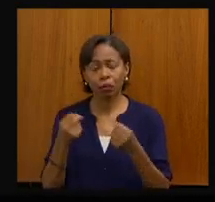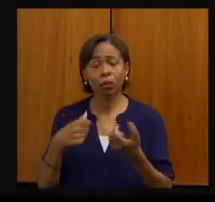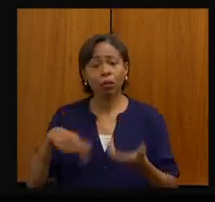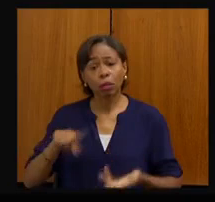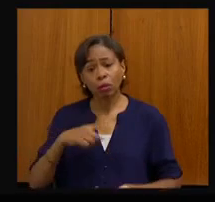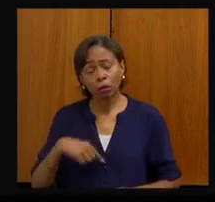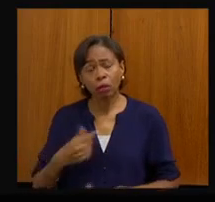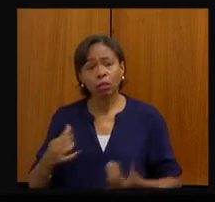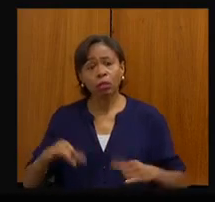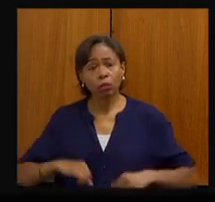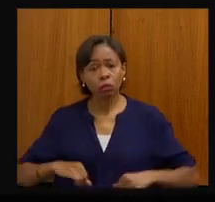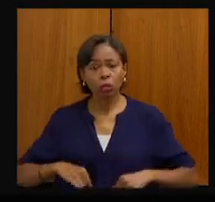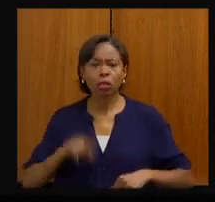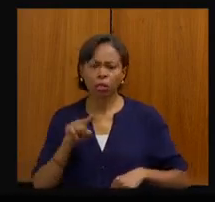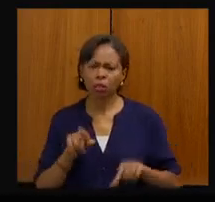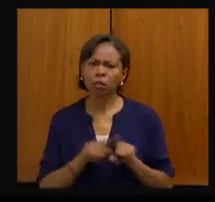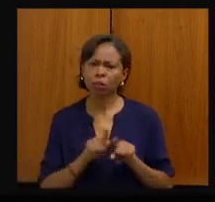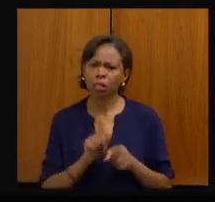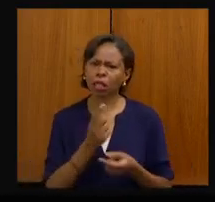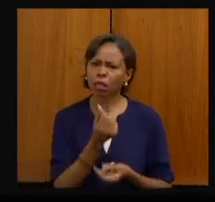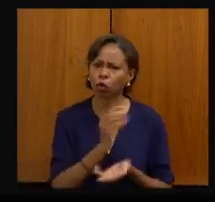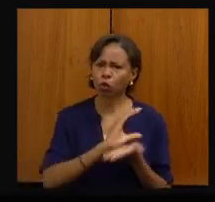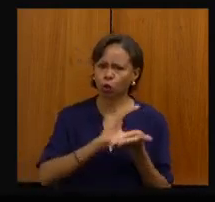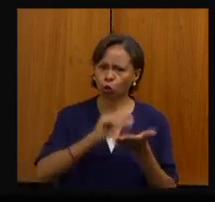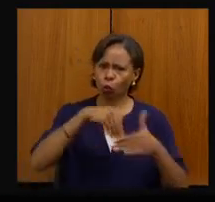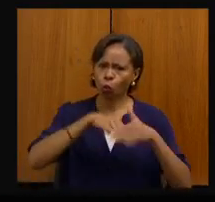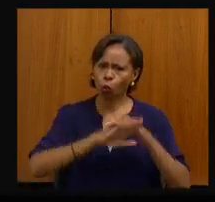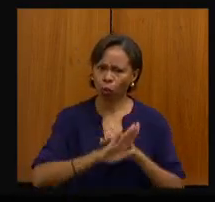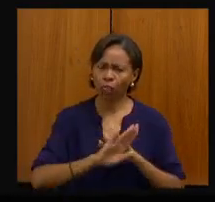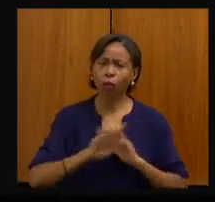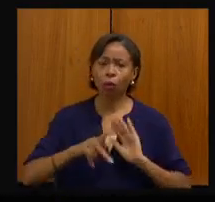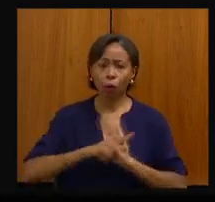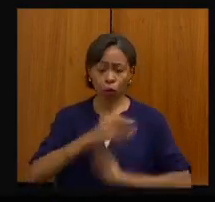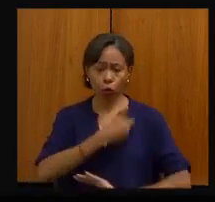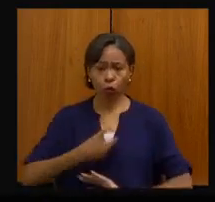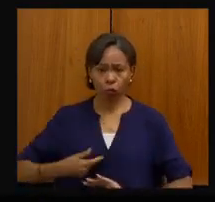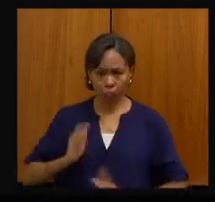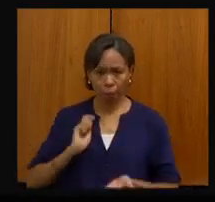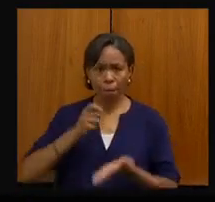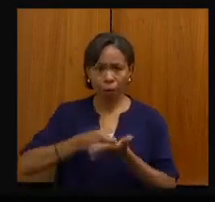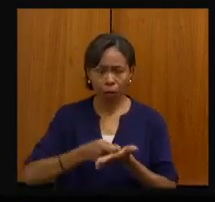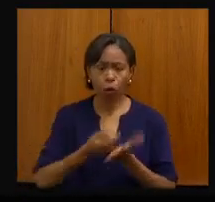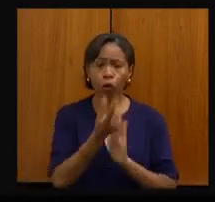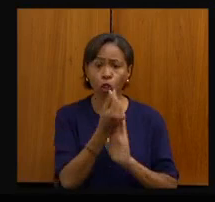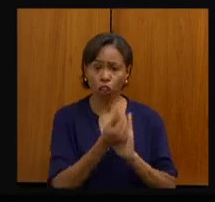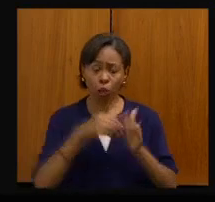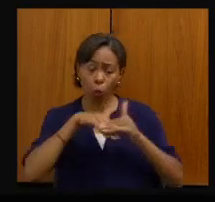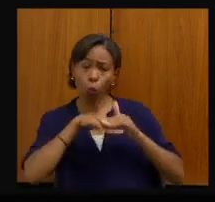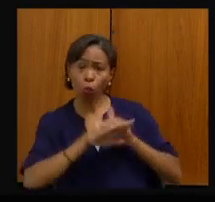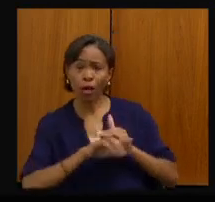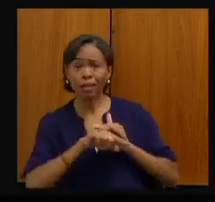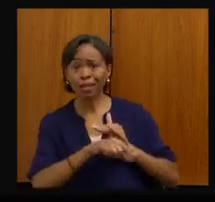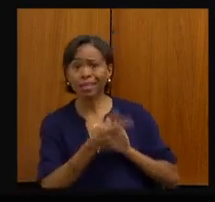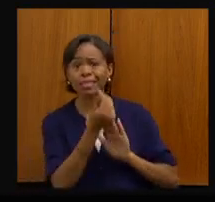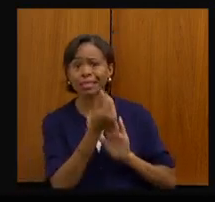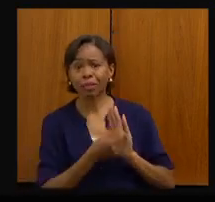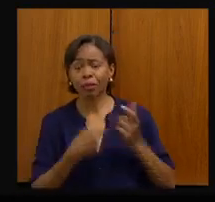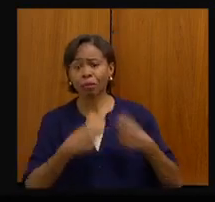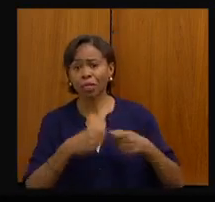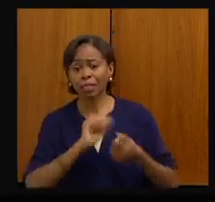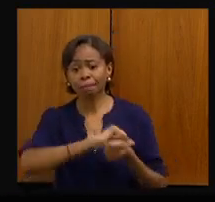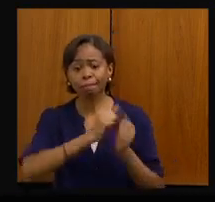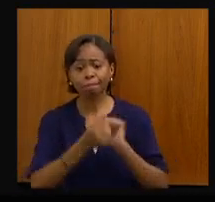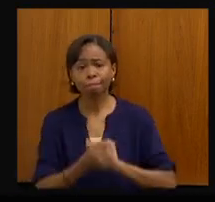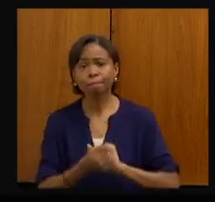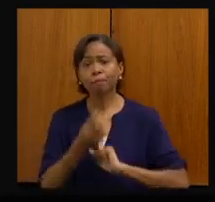recurso em casa que o senhor está sabendo que foi pago pelo governo do Estado e esse recurso precisa ser remodelado para